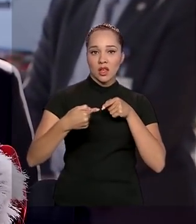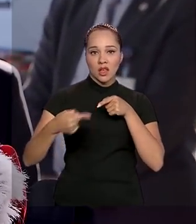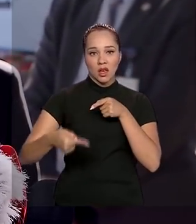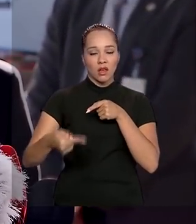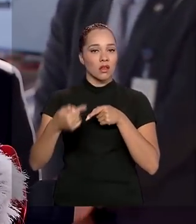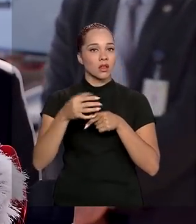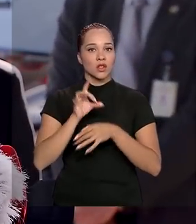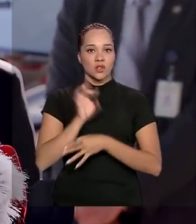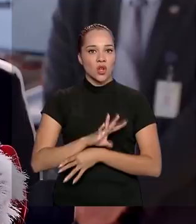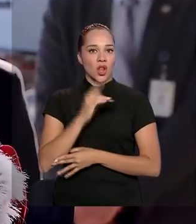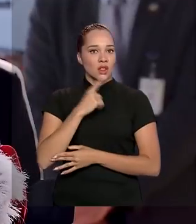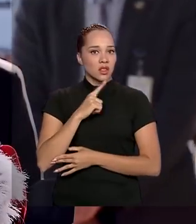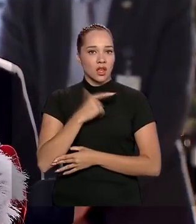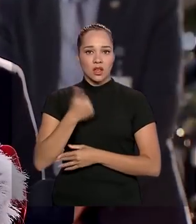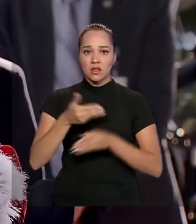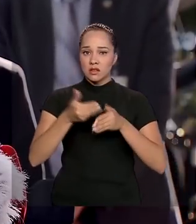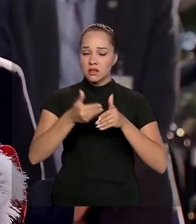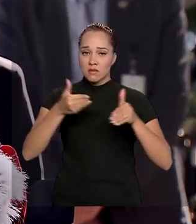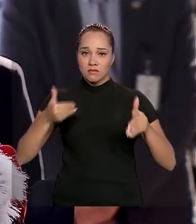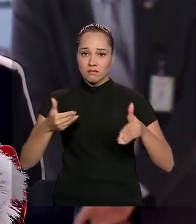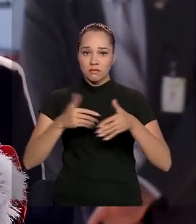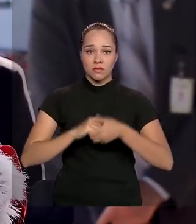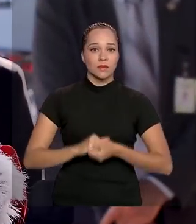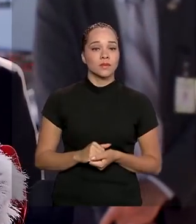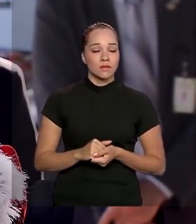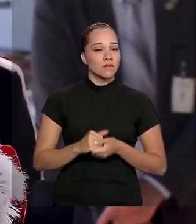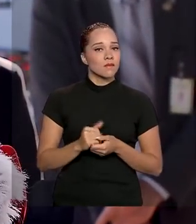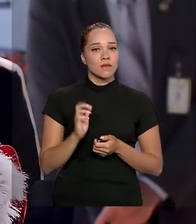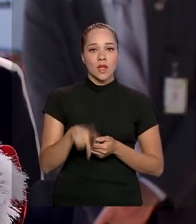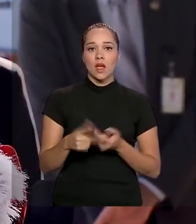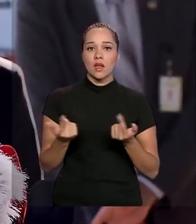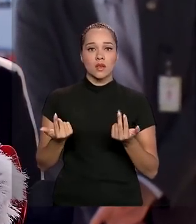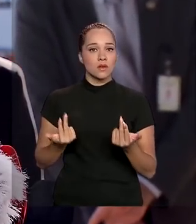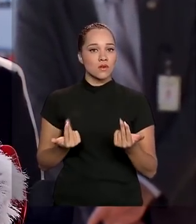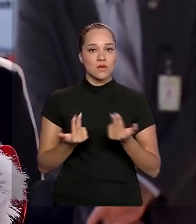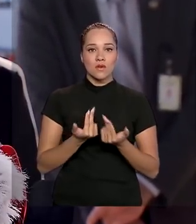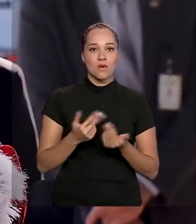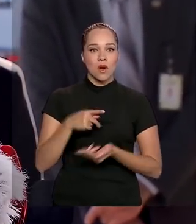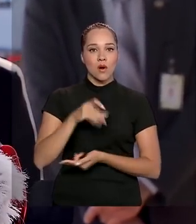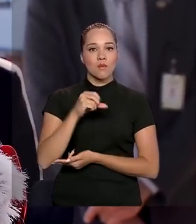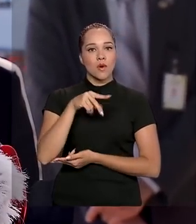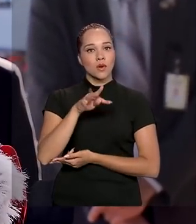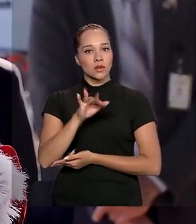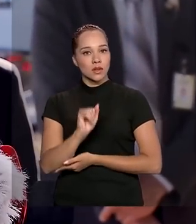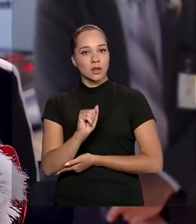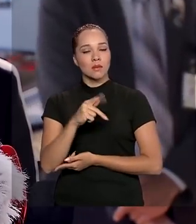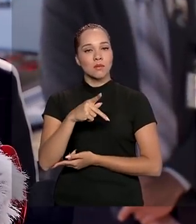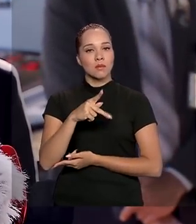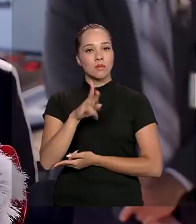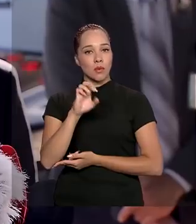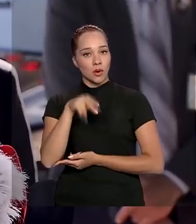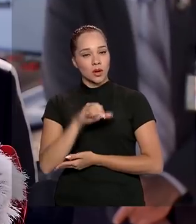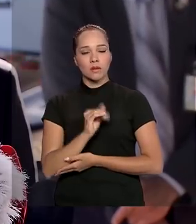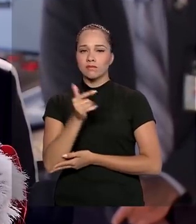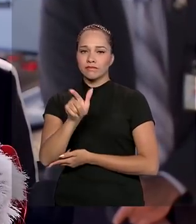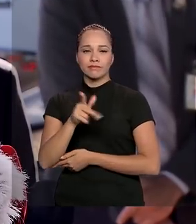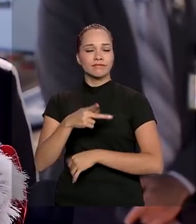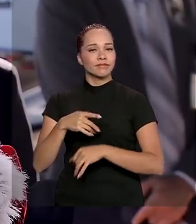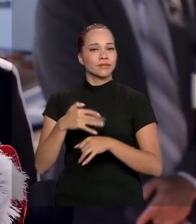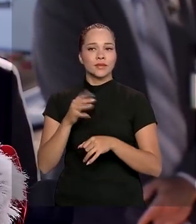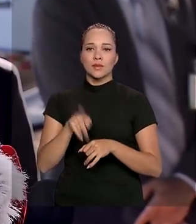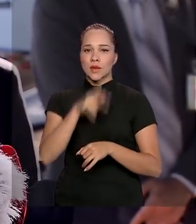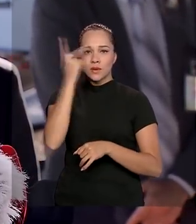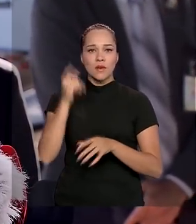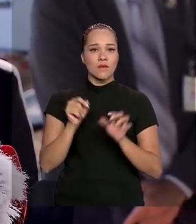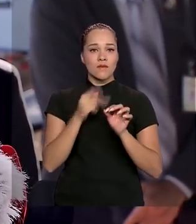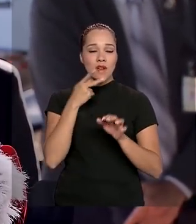tem ali, com o Marcos Segundo Mestre, que separa um país de outro. É igual o Ponta Poranha e Pedro Rancabalheiro. O pessoal